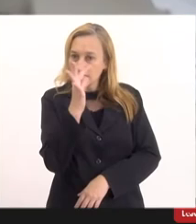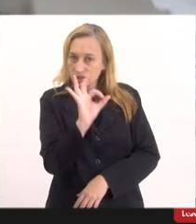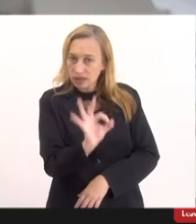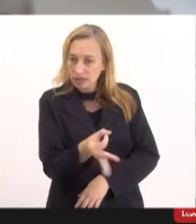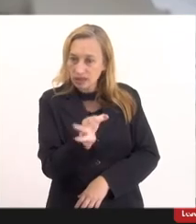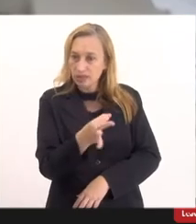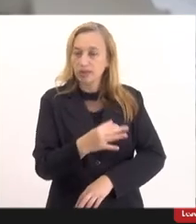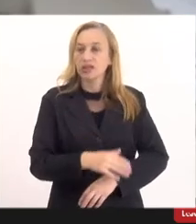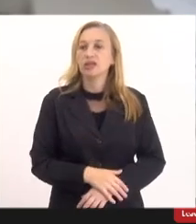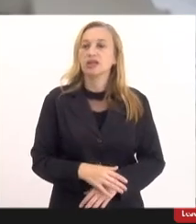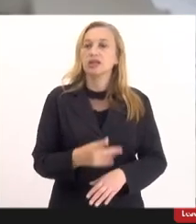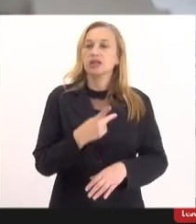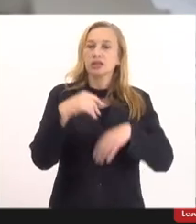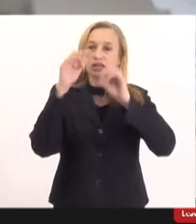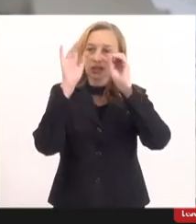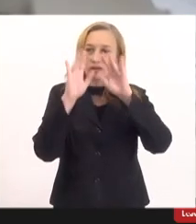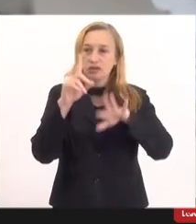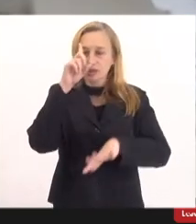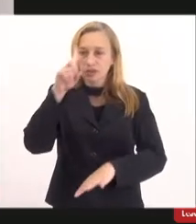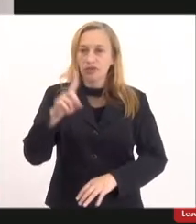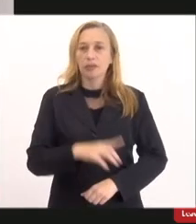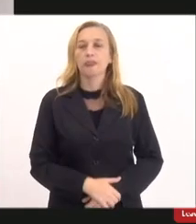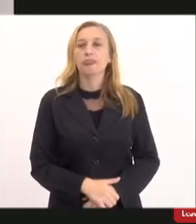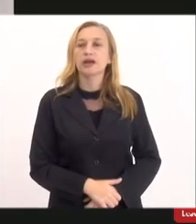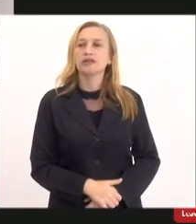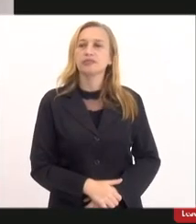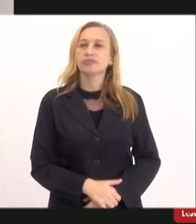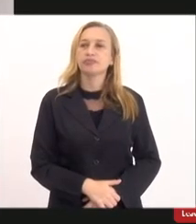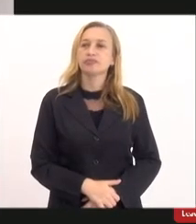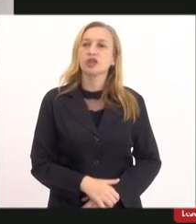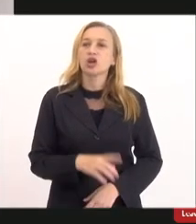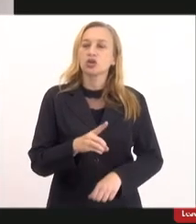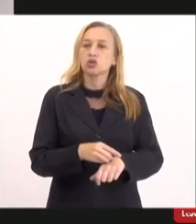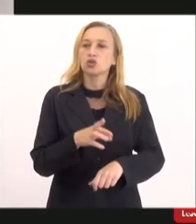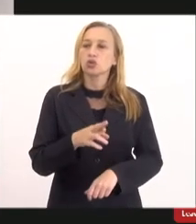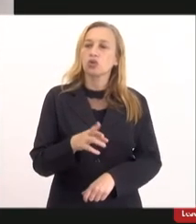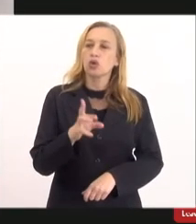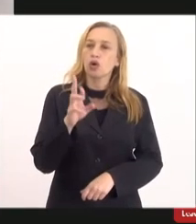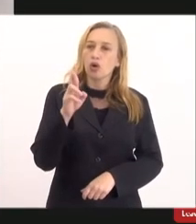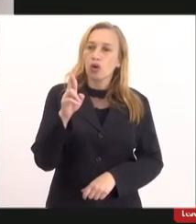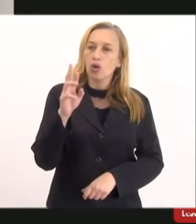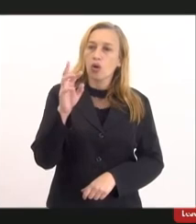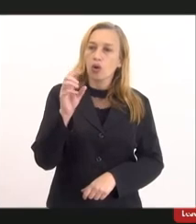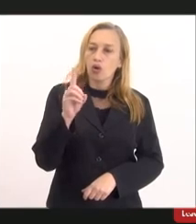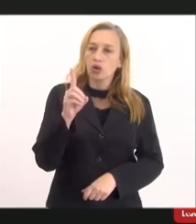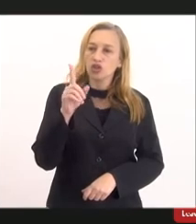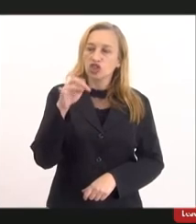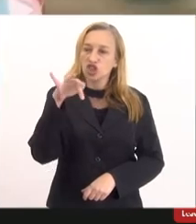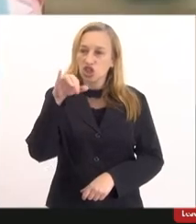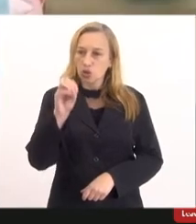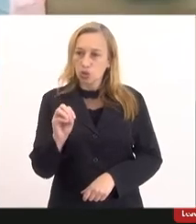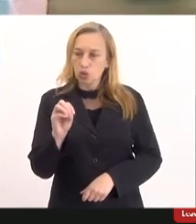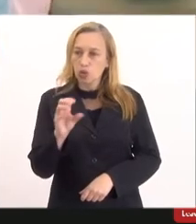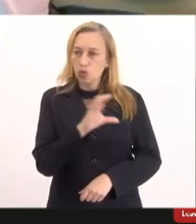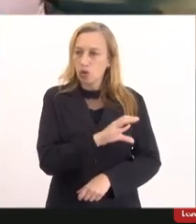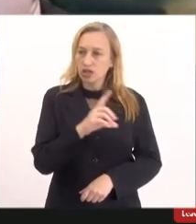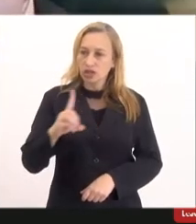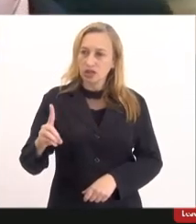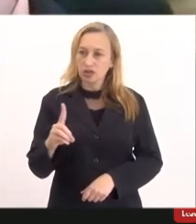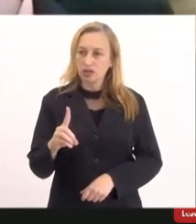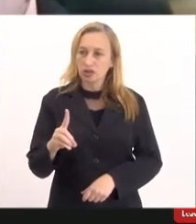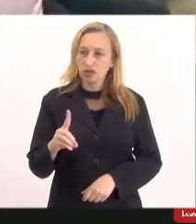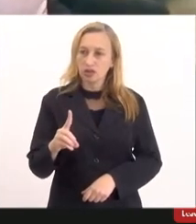fiquem todos com Deus o doutor Rodrigo Azambuja coordenador da